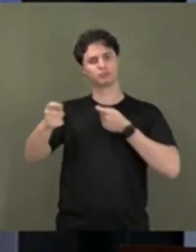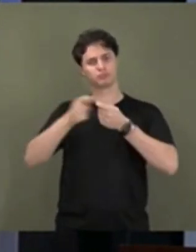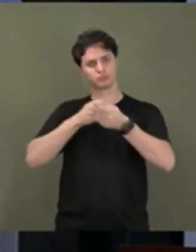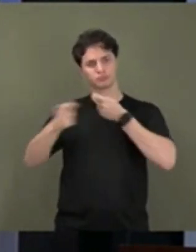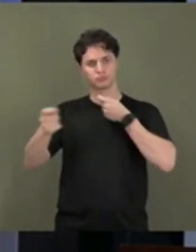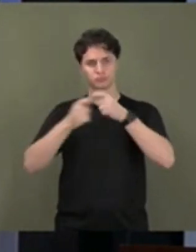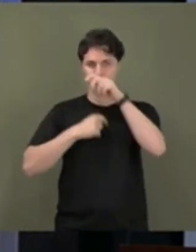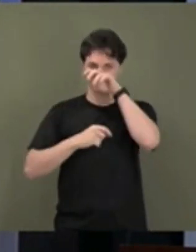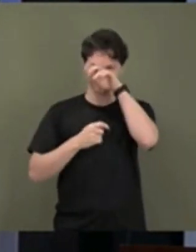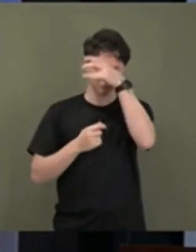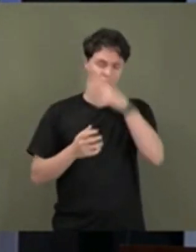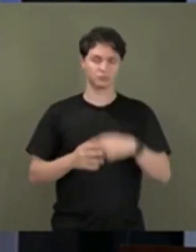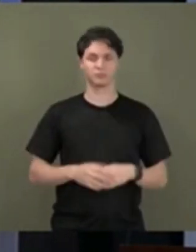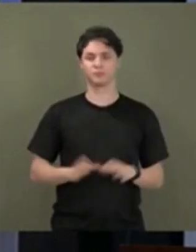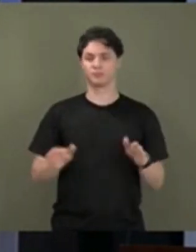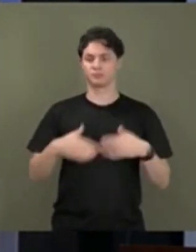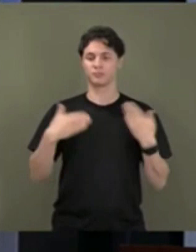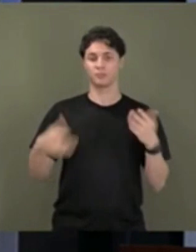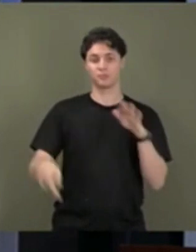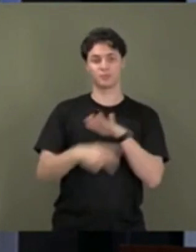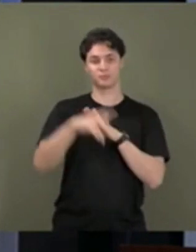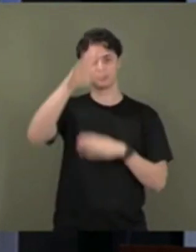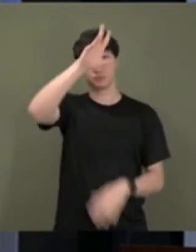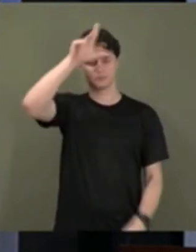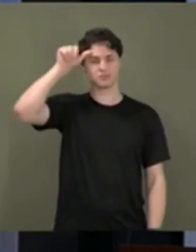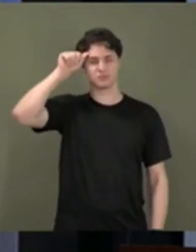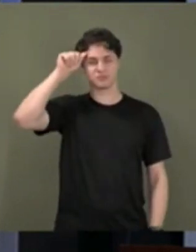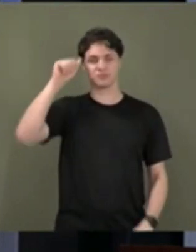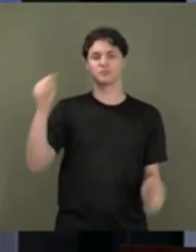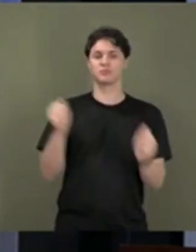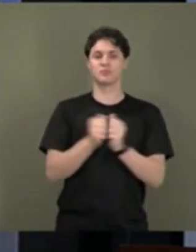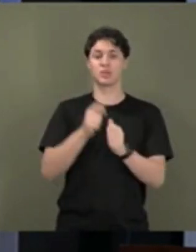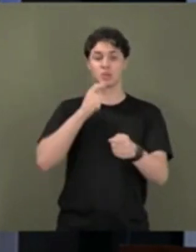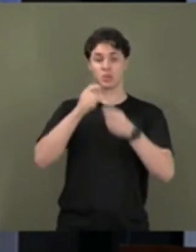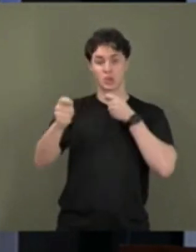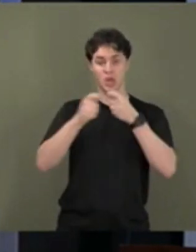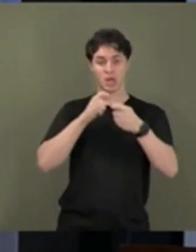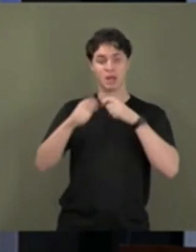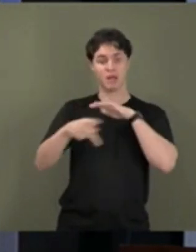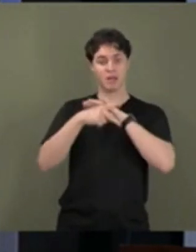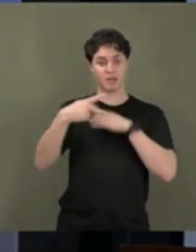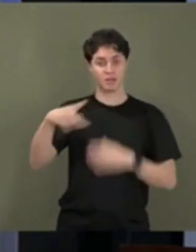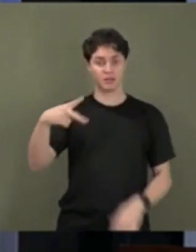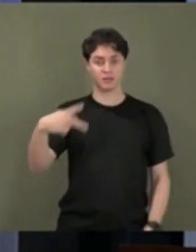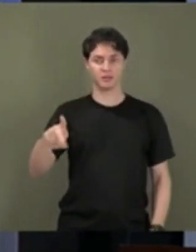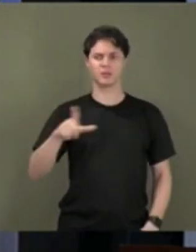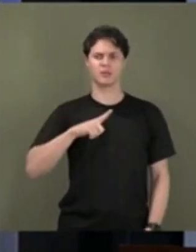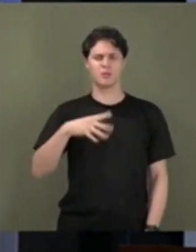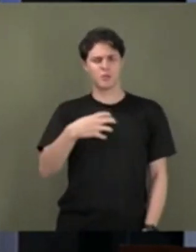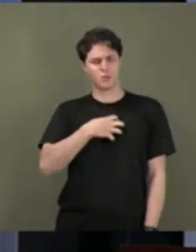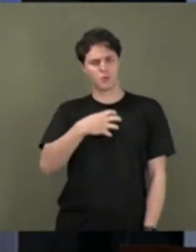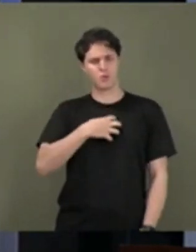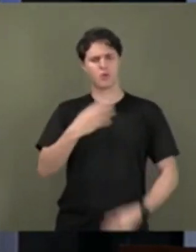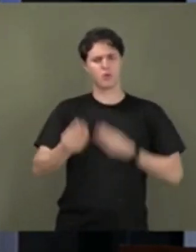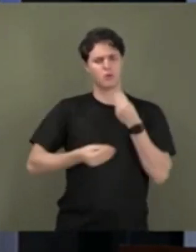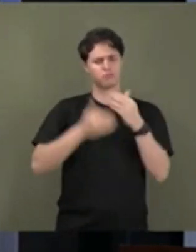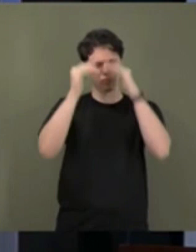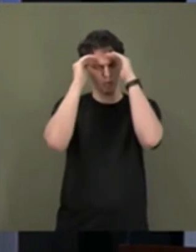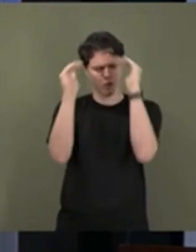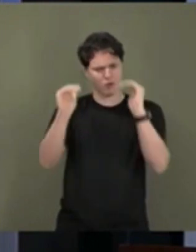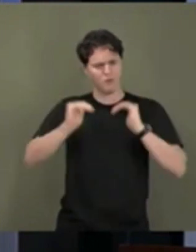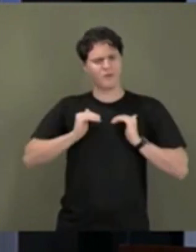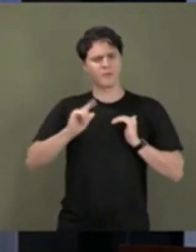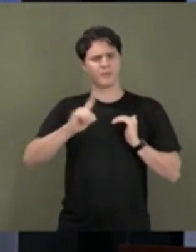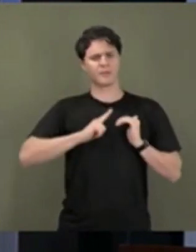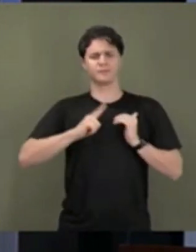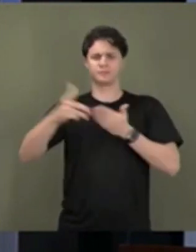governador do Amazonas e, em segundo mandato, o jornalista Wilson Lima. Ele se sentiu muito honrado com